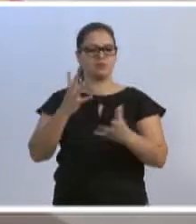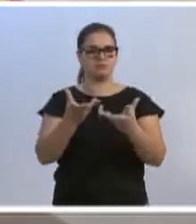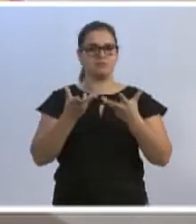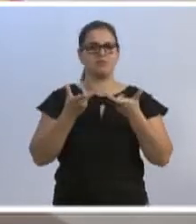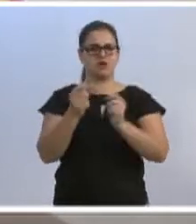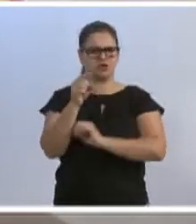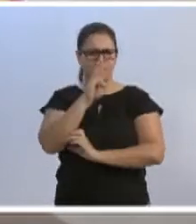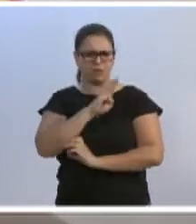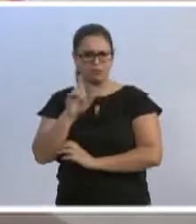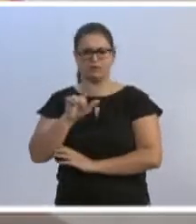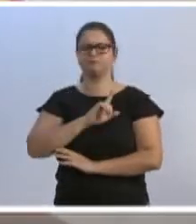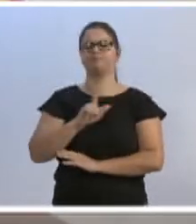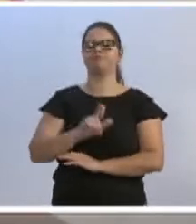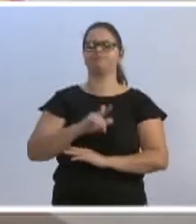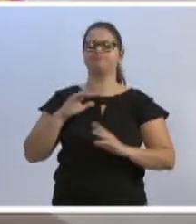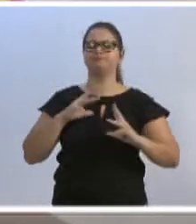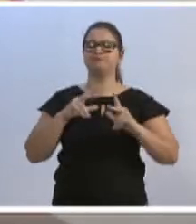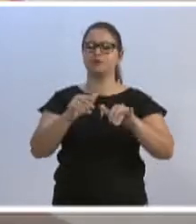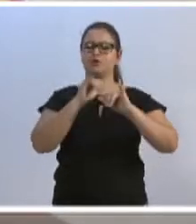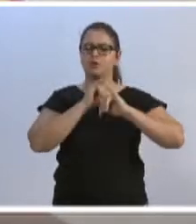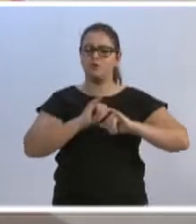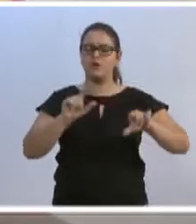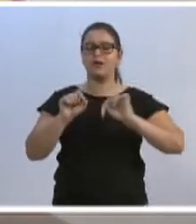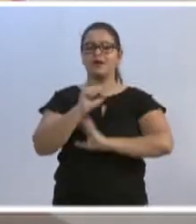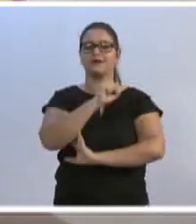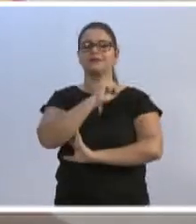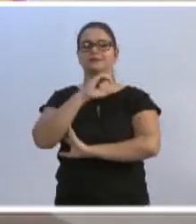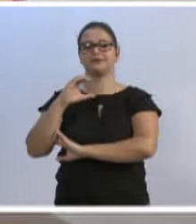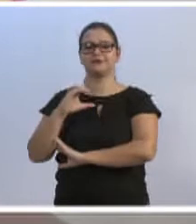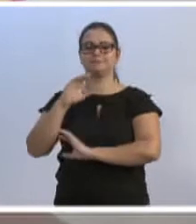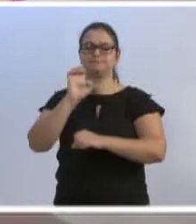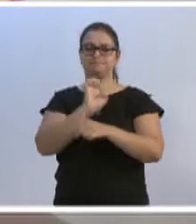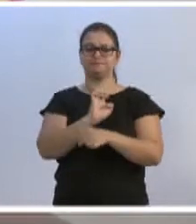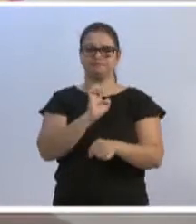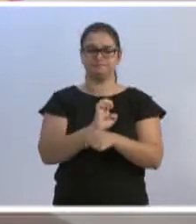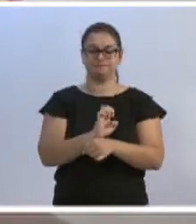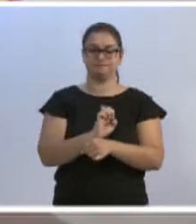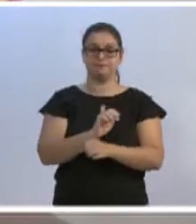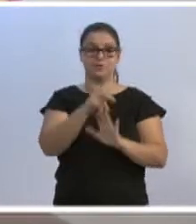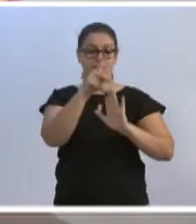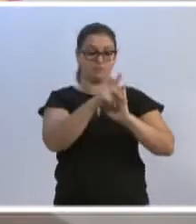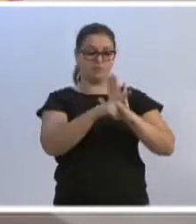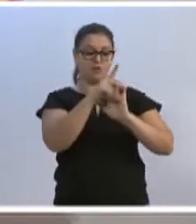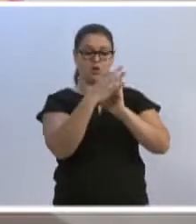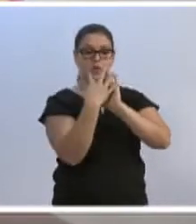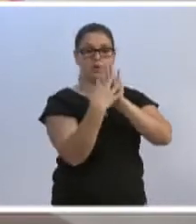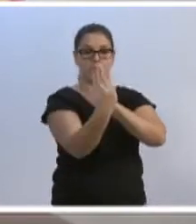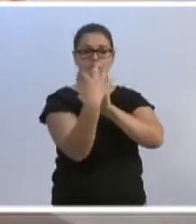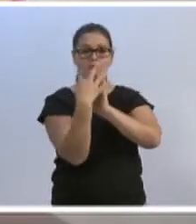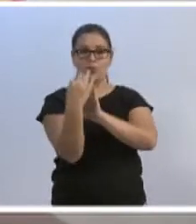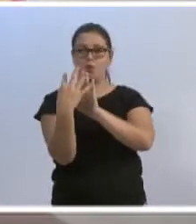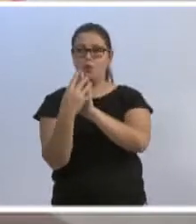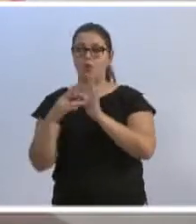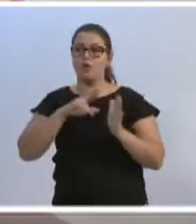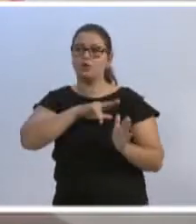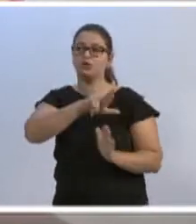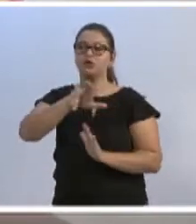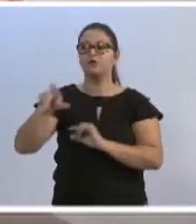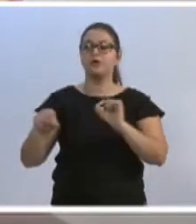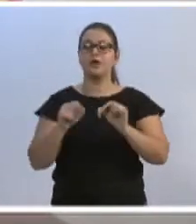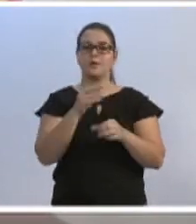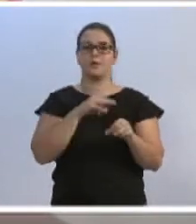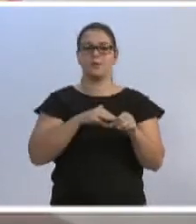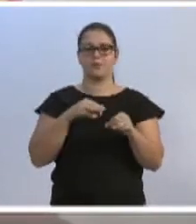só em Blumenau, como eu já disse, levando para o estado de Santa Catarina e ter um projeto que já foi copiado em outros municípios aqui da região.